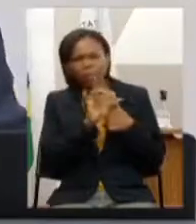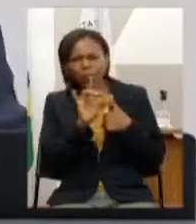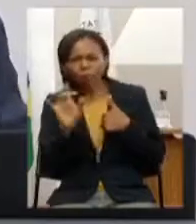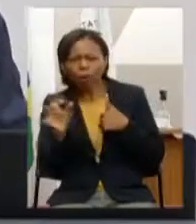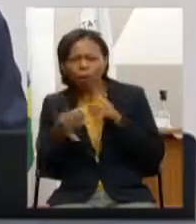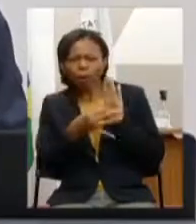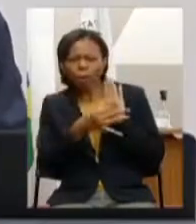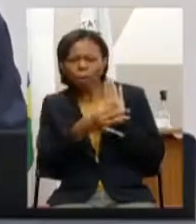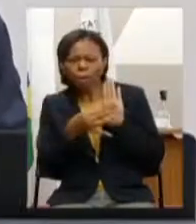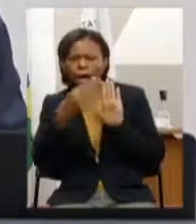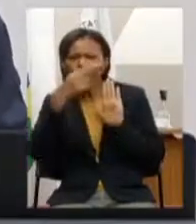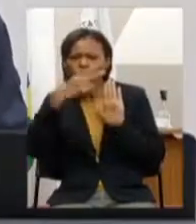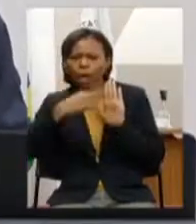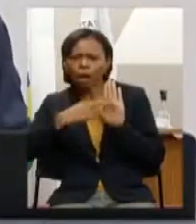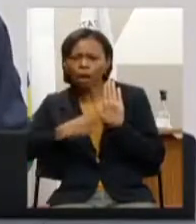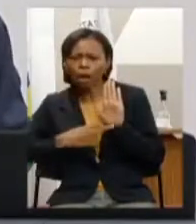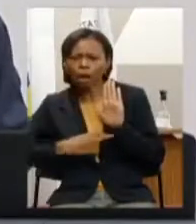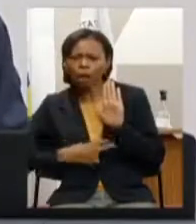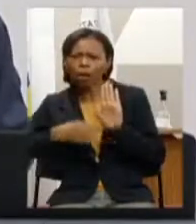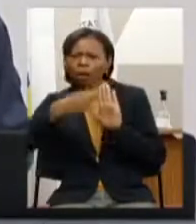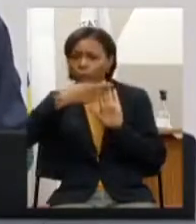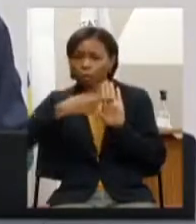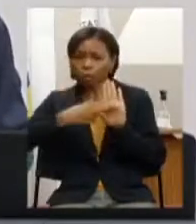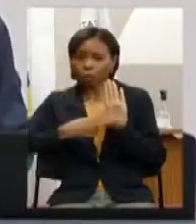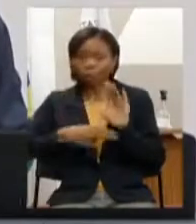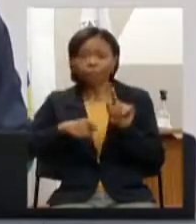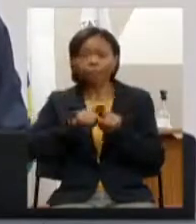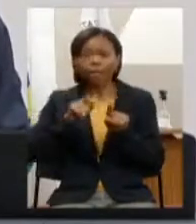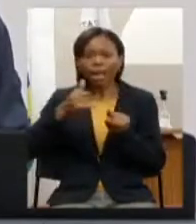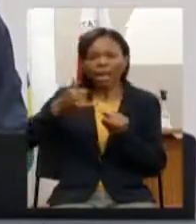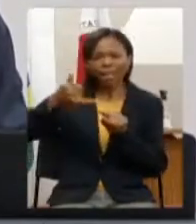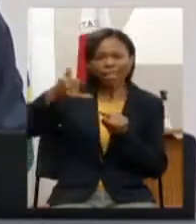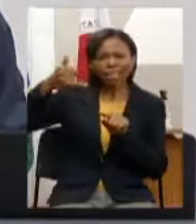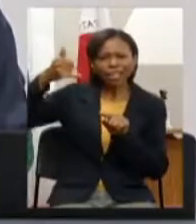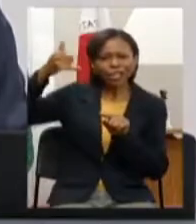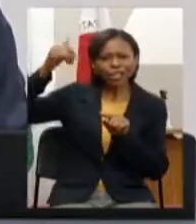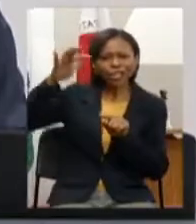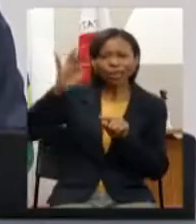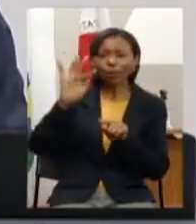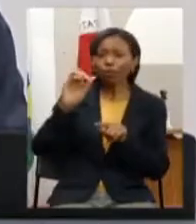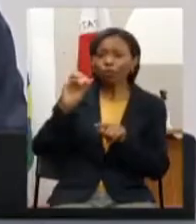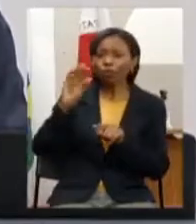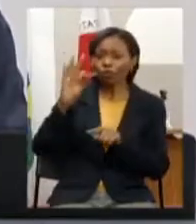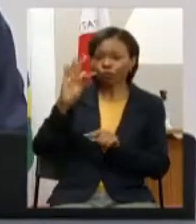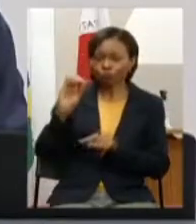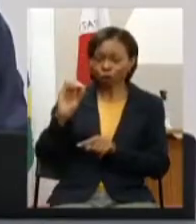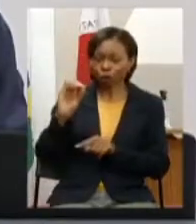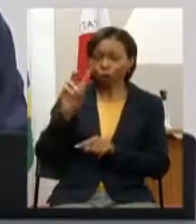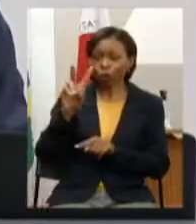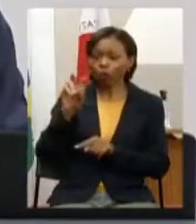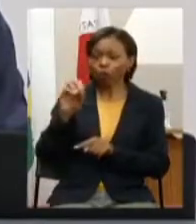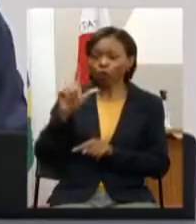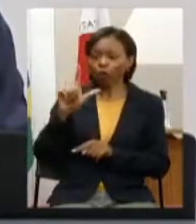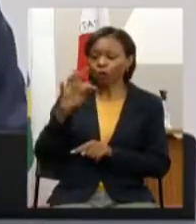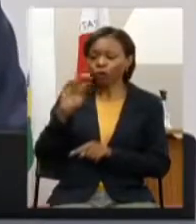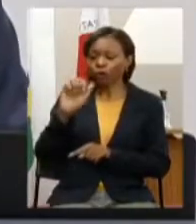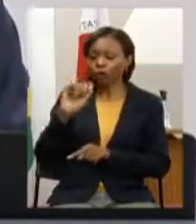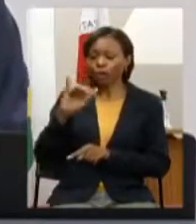a questão da energia fotovoltaica que foi relatada aqui